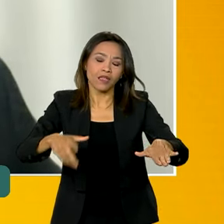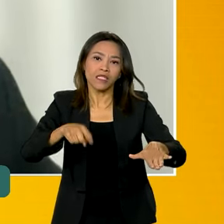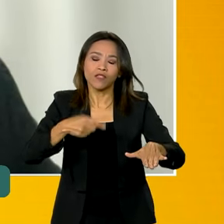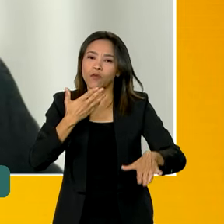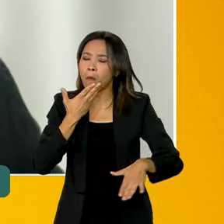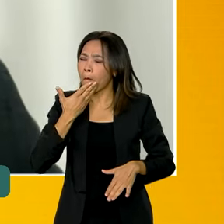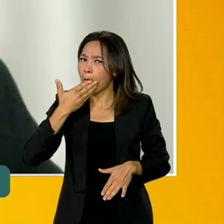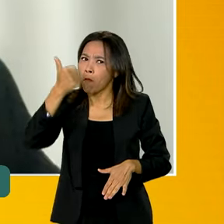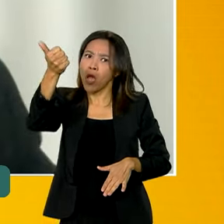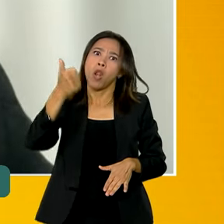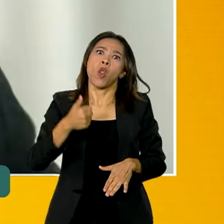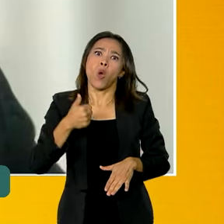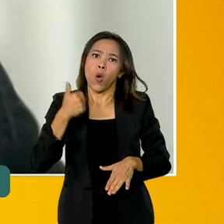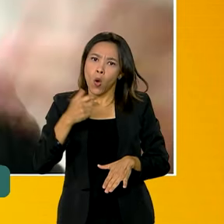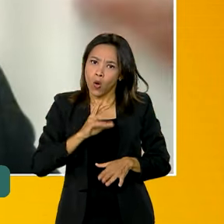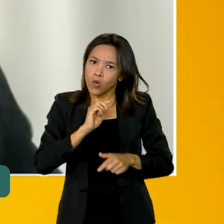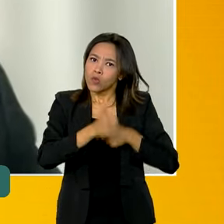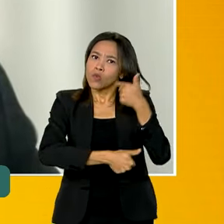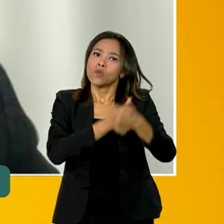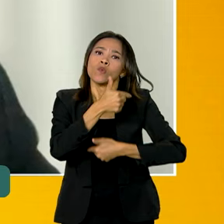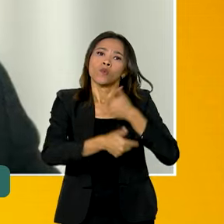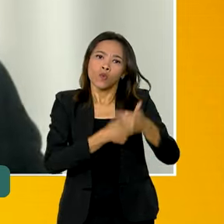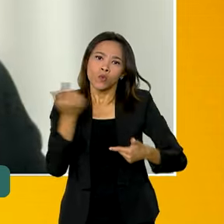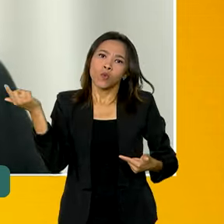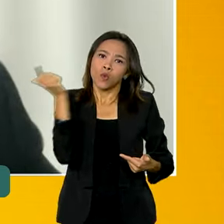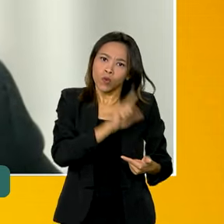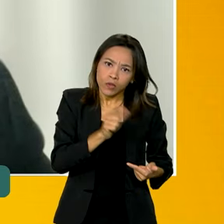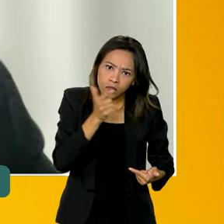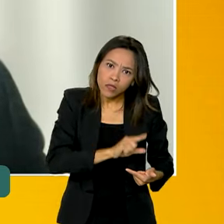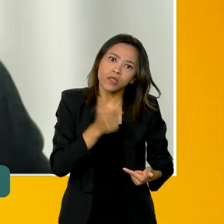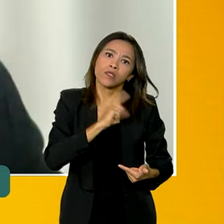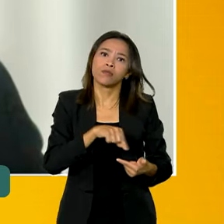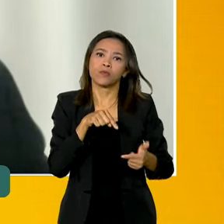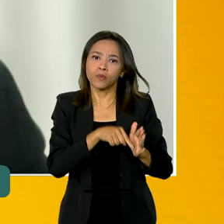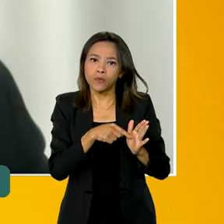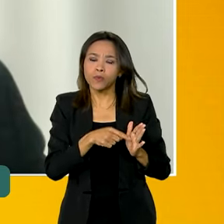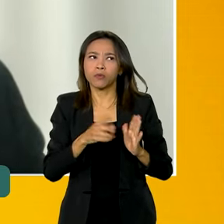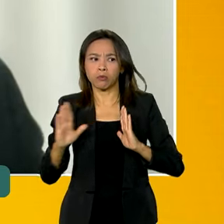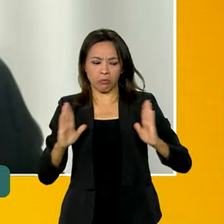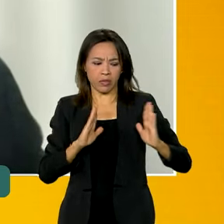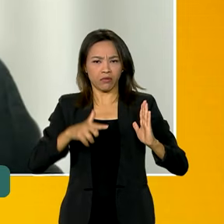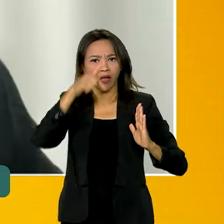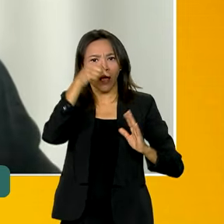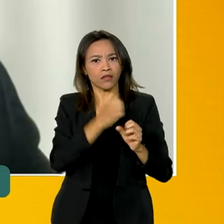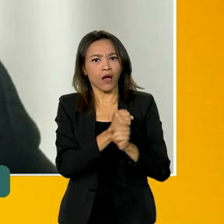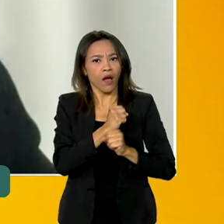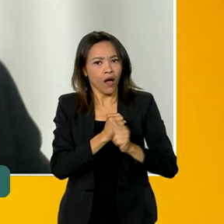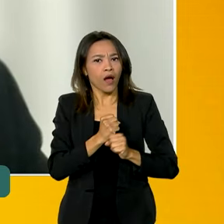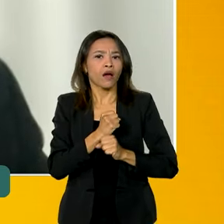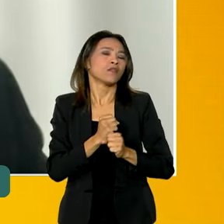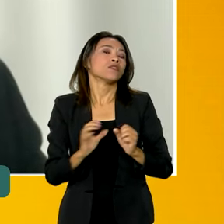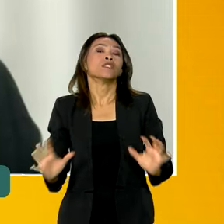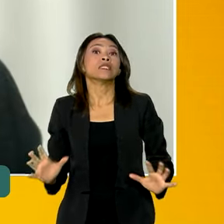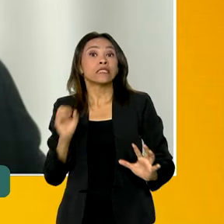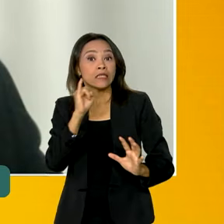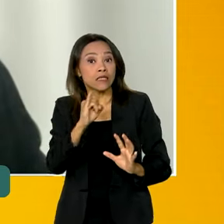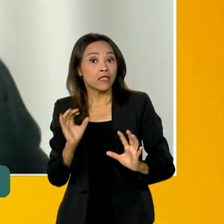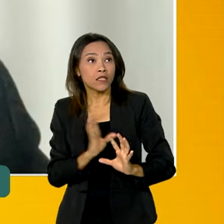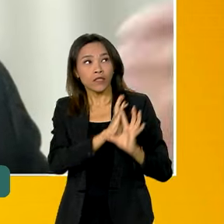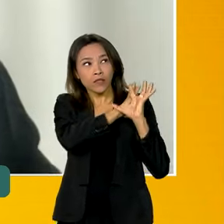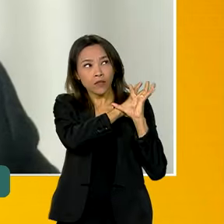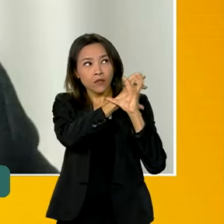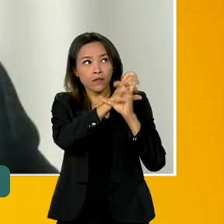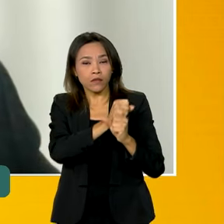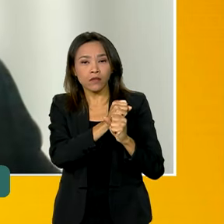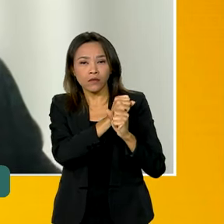resultado em termos de fiscalização, em termos de alcance de crianças e adolescentes nos últimos sete anos e, se somarmos as ações do ano